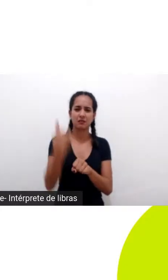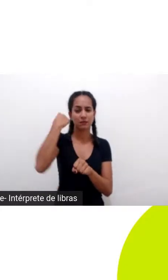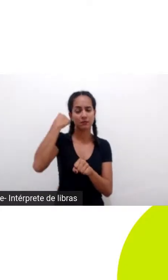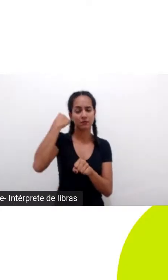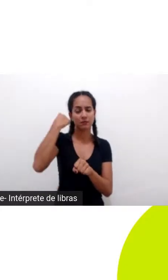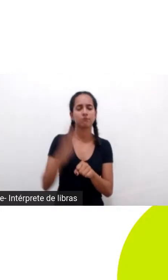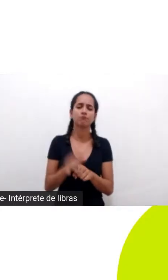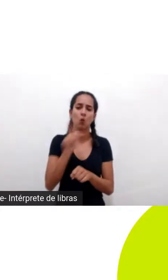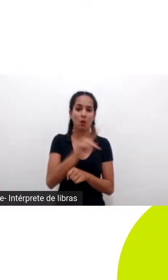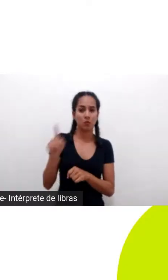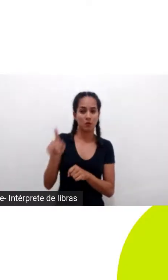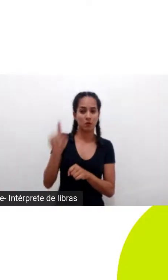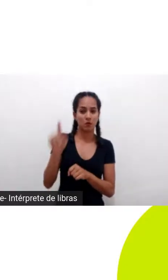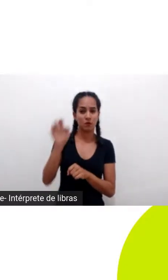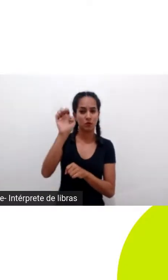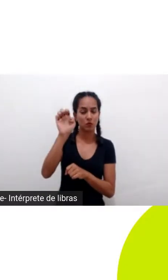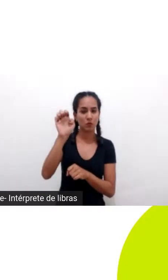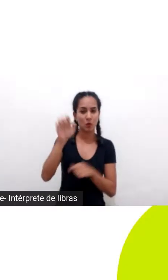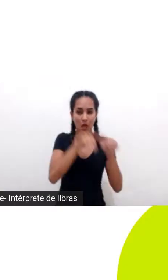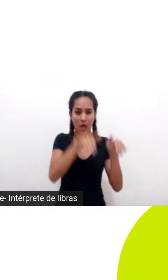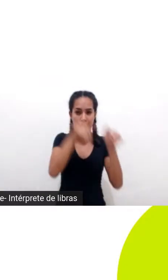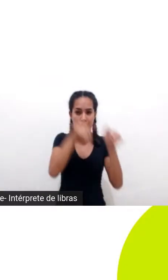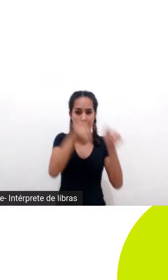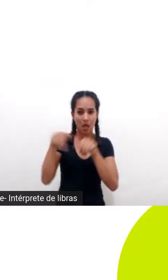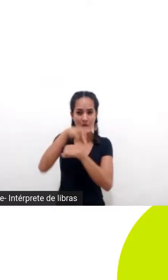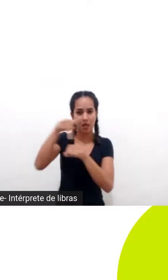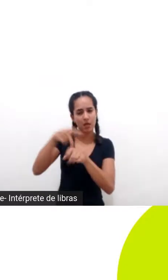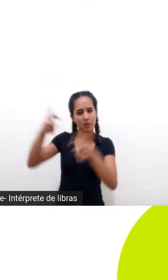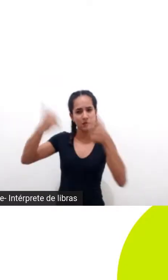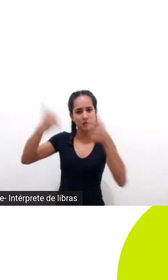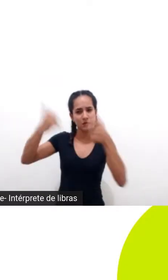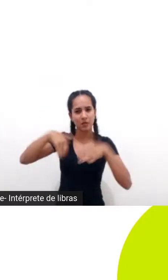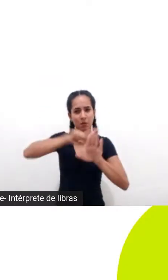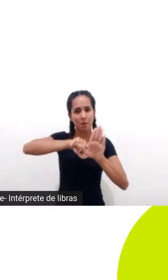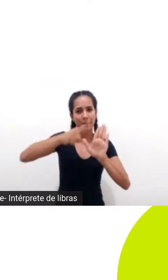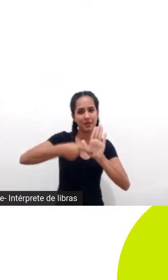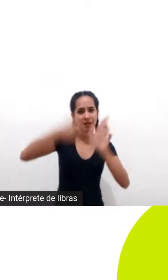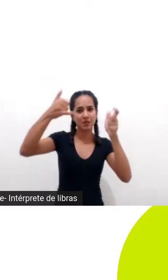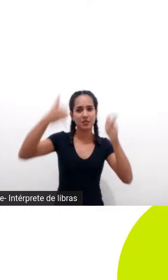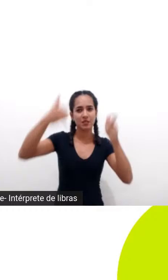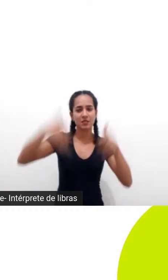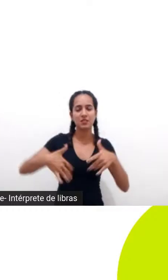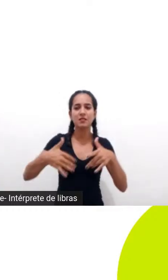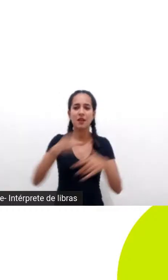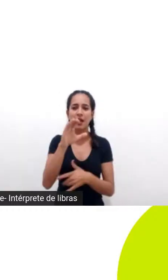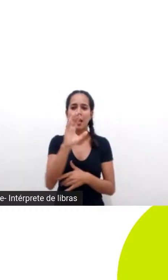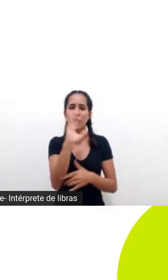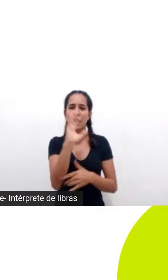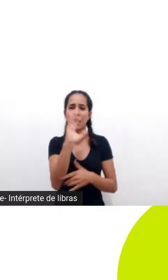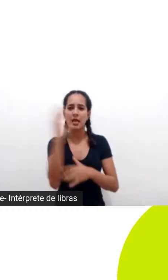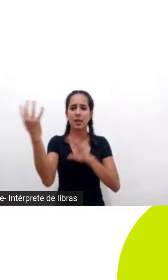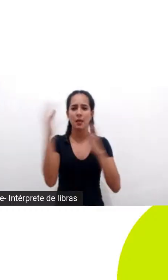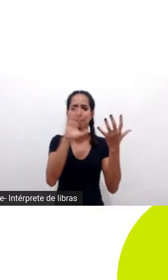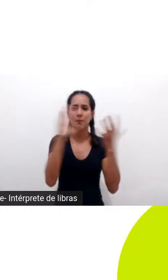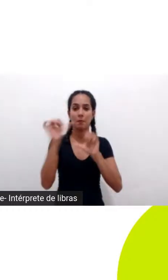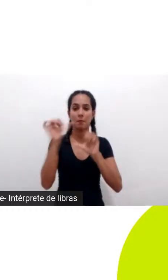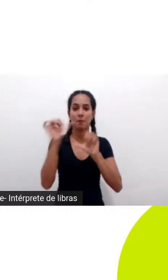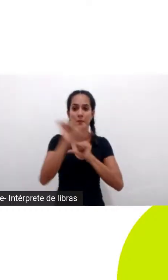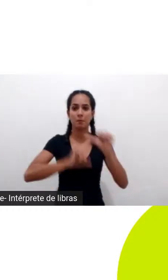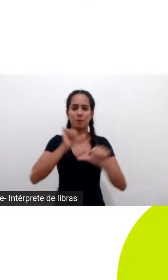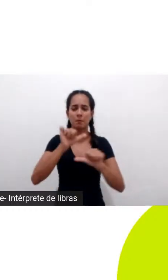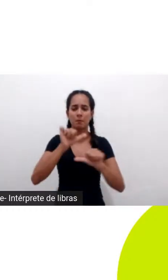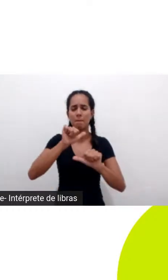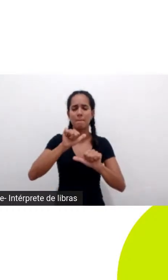australiano que contava uma metáfora para definir o que é mudanças climáticas ele falava que a melhor metáfora para definir